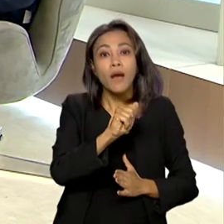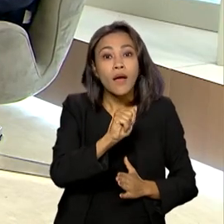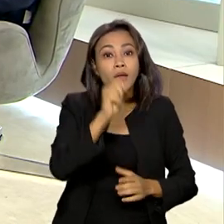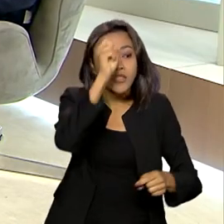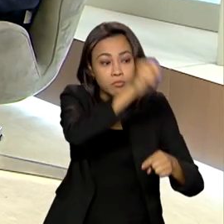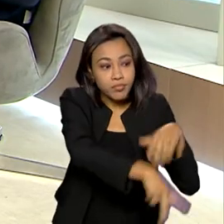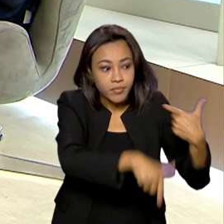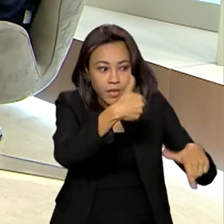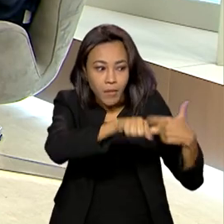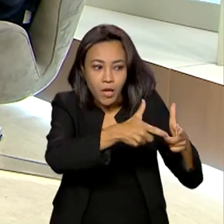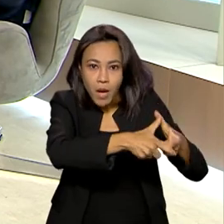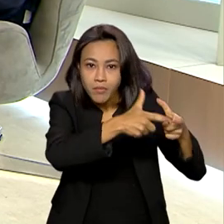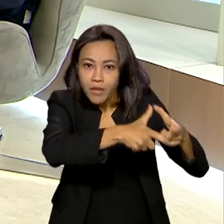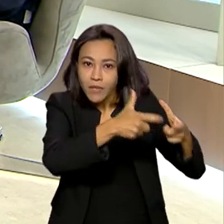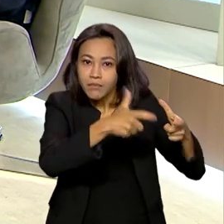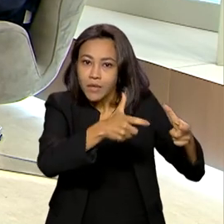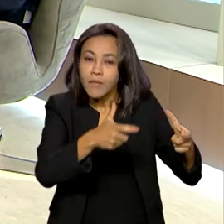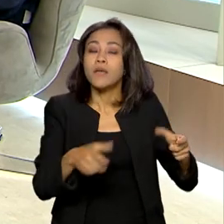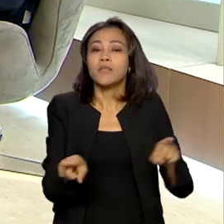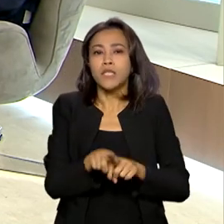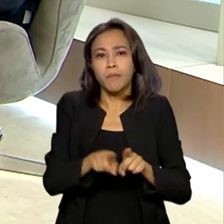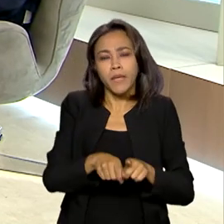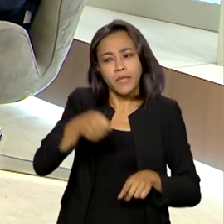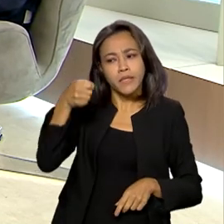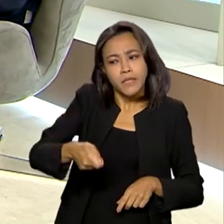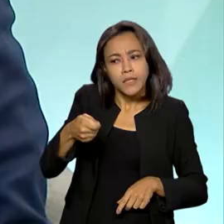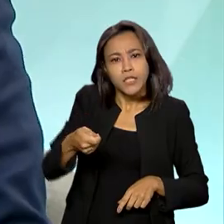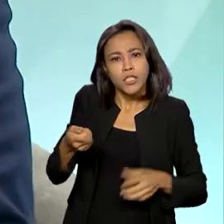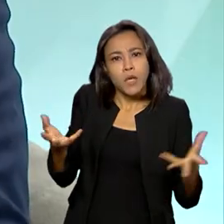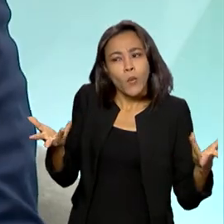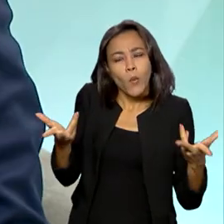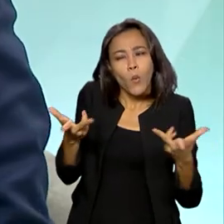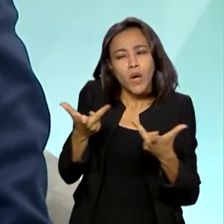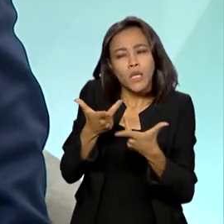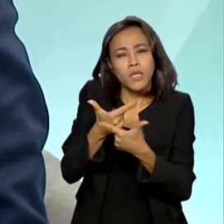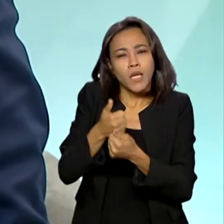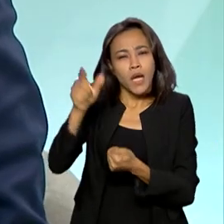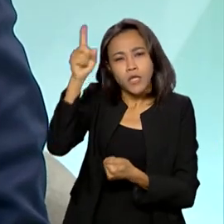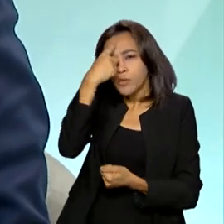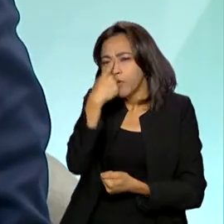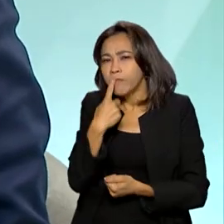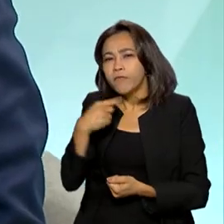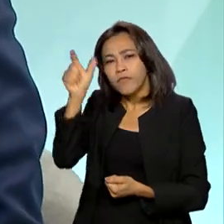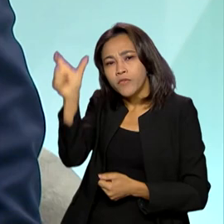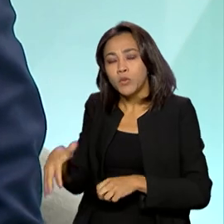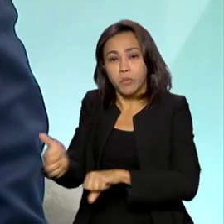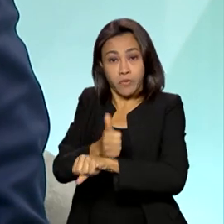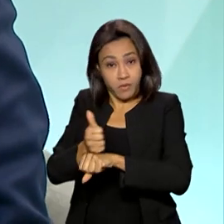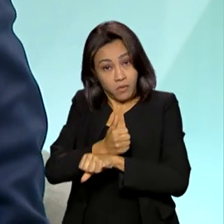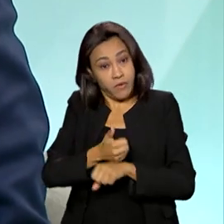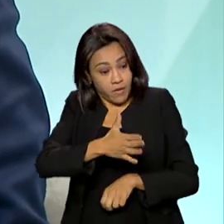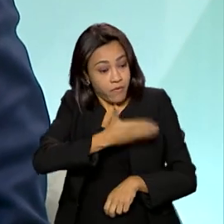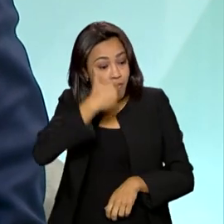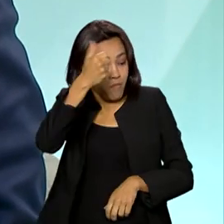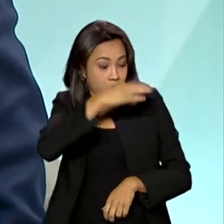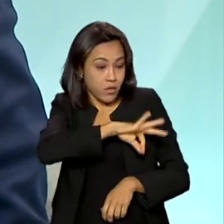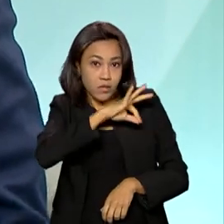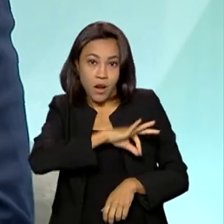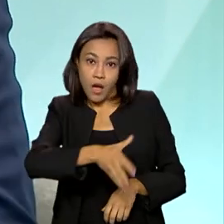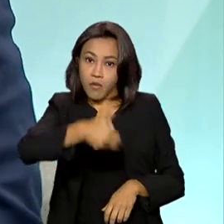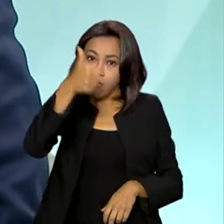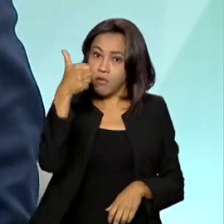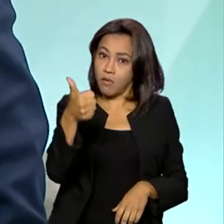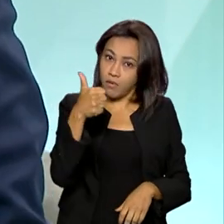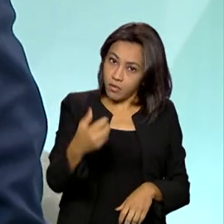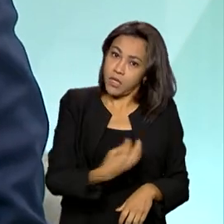aumenta também a exigência do nível de qualificação do brasileiro e, inevitavelmente, ele vai acabar ganhando melhor, ele vai acabar ganhando mais